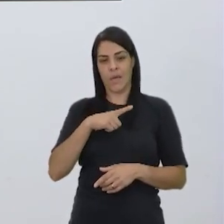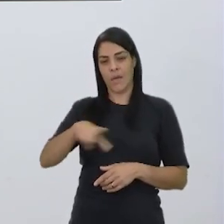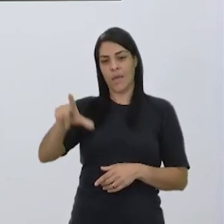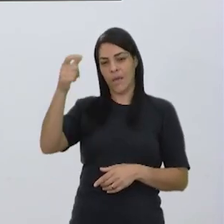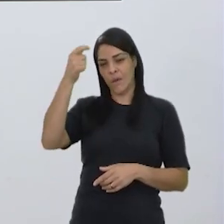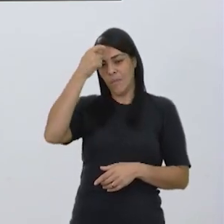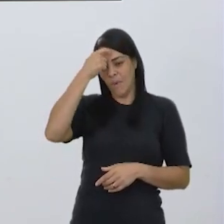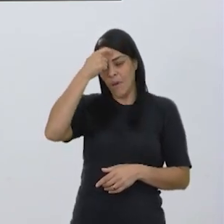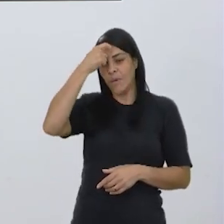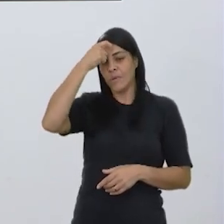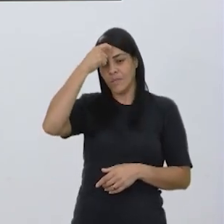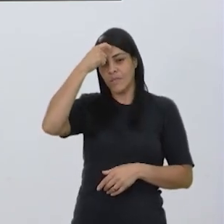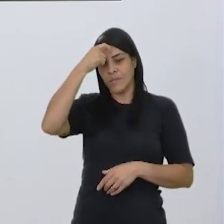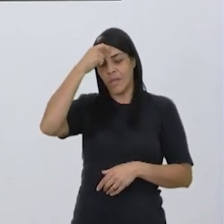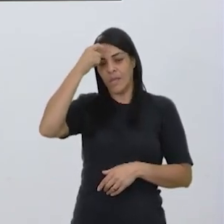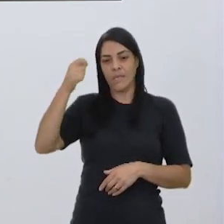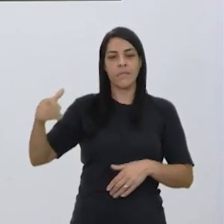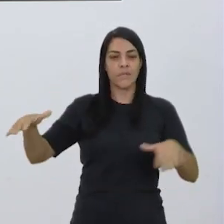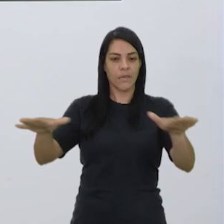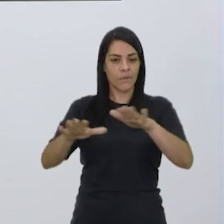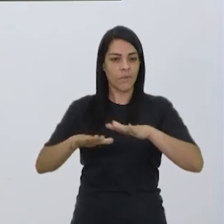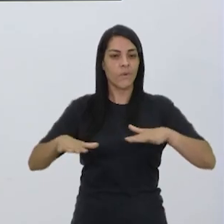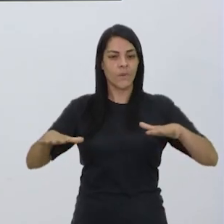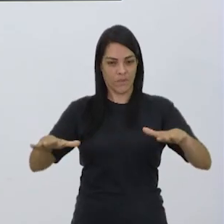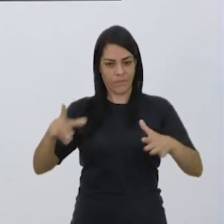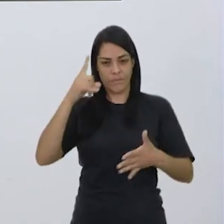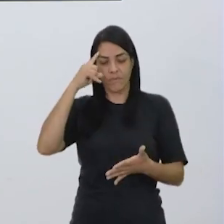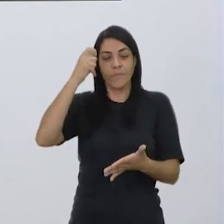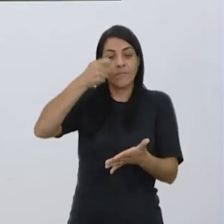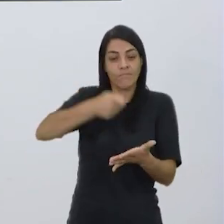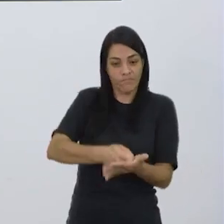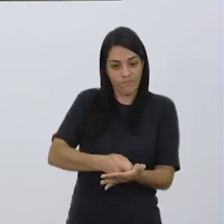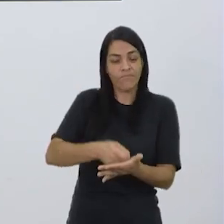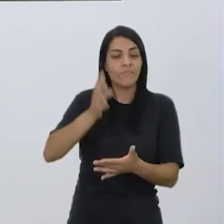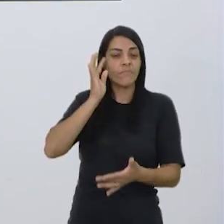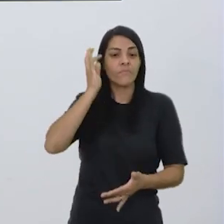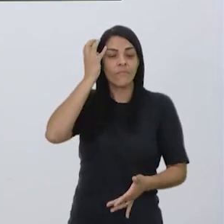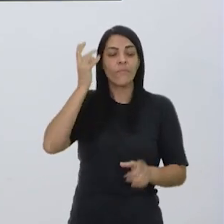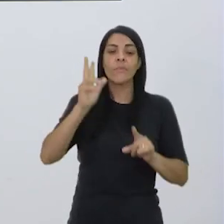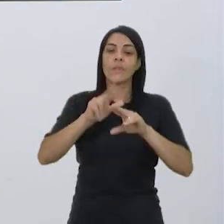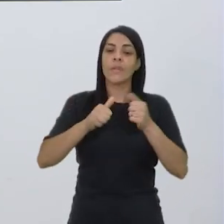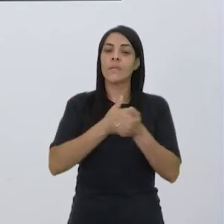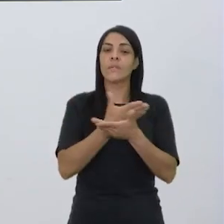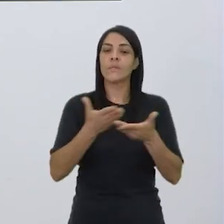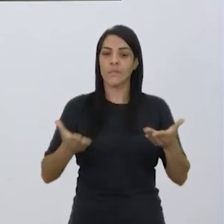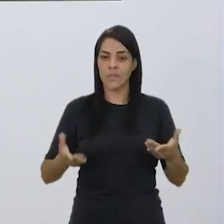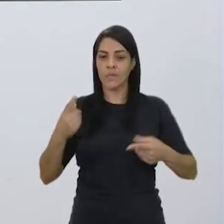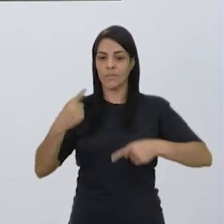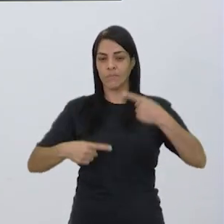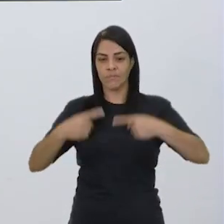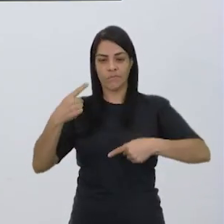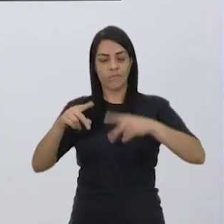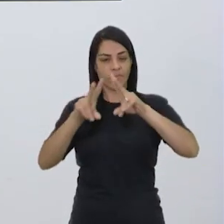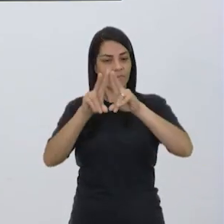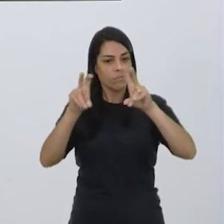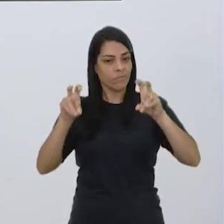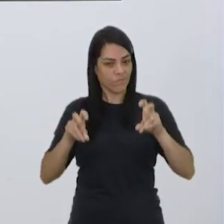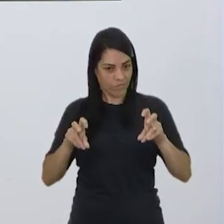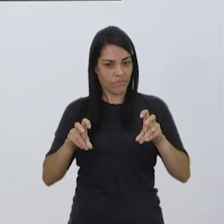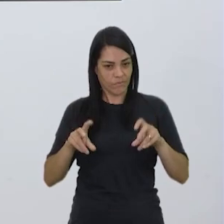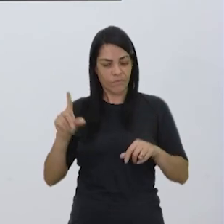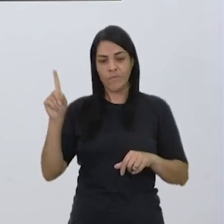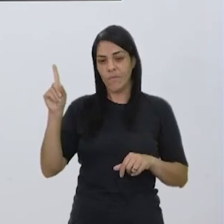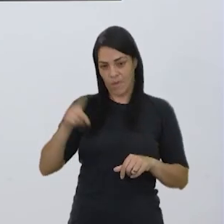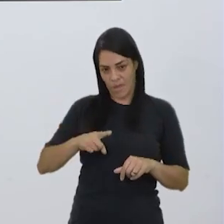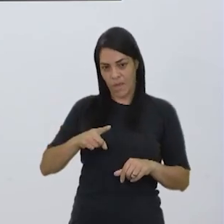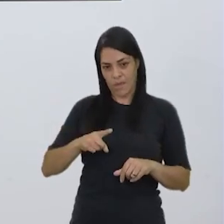ambiental, Saber intervir, tomar decisões, e por isso que a gente vai debater temas que são do interesse